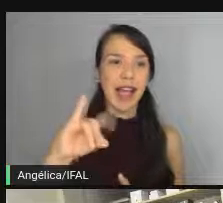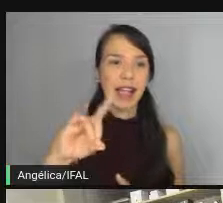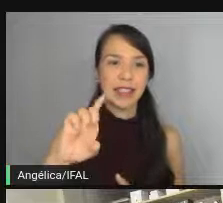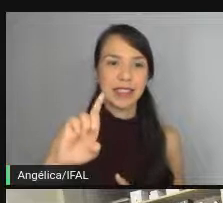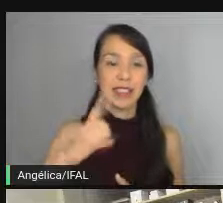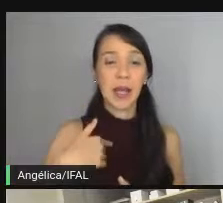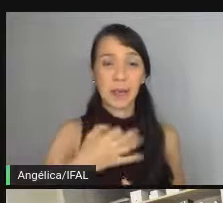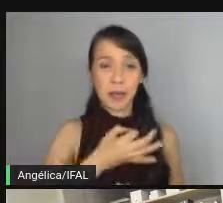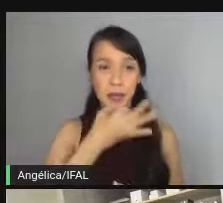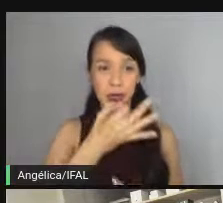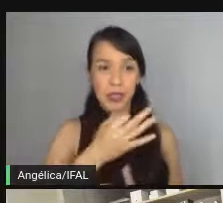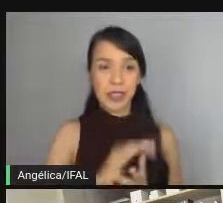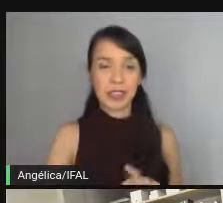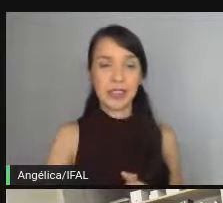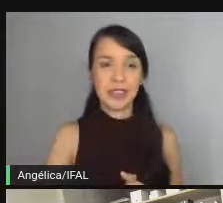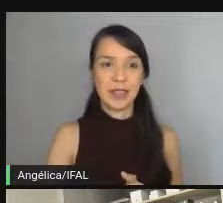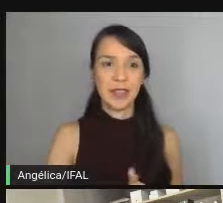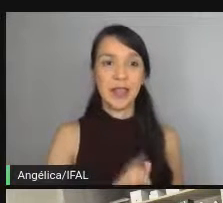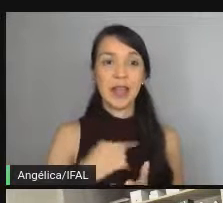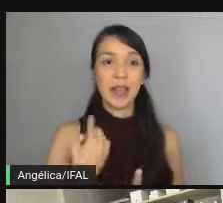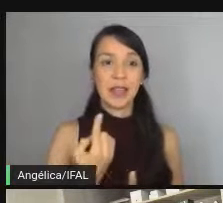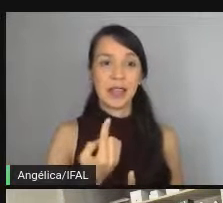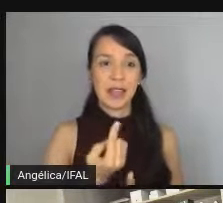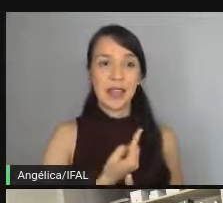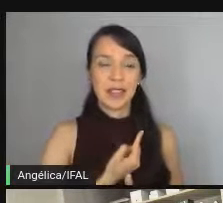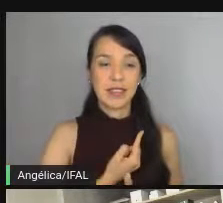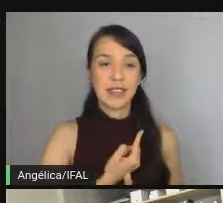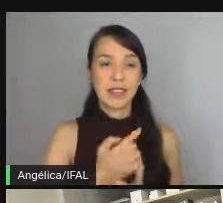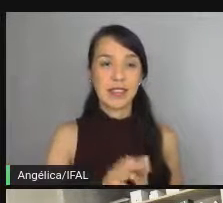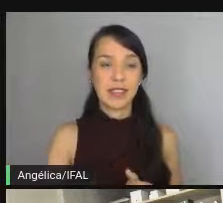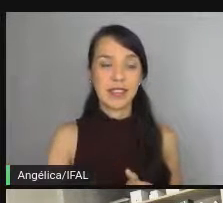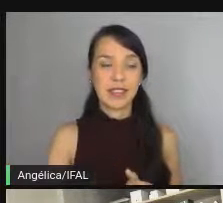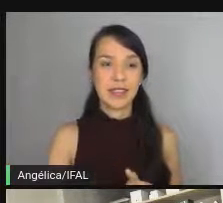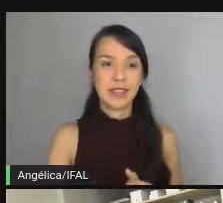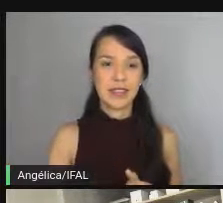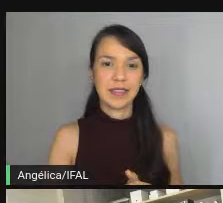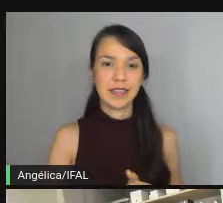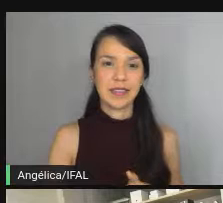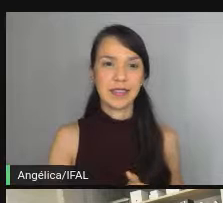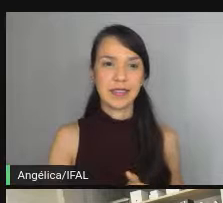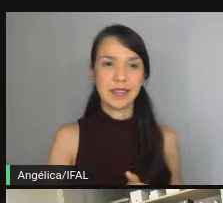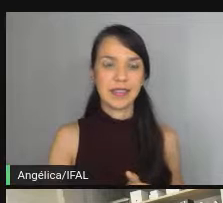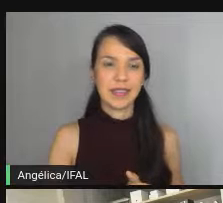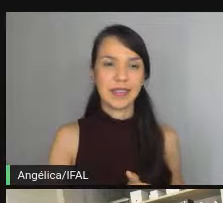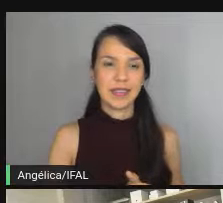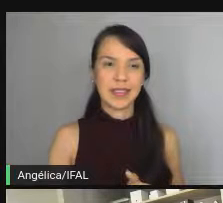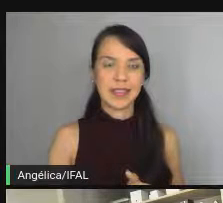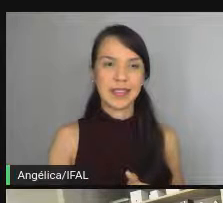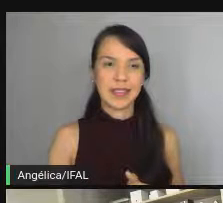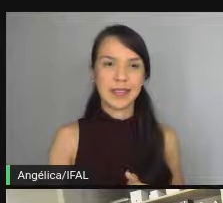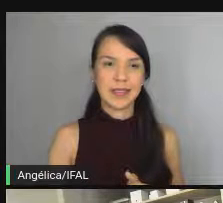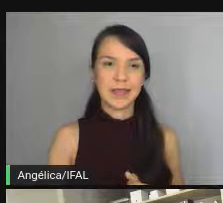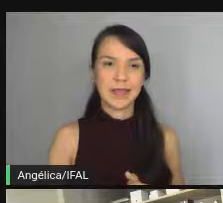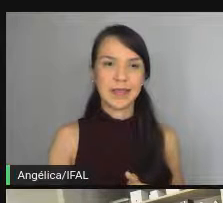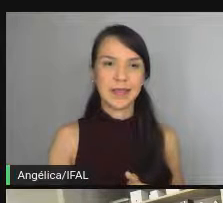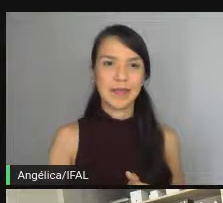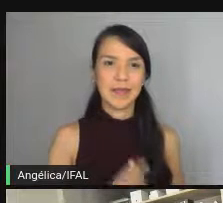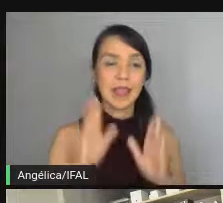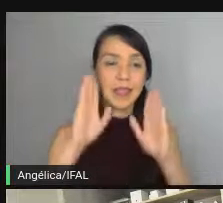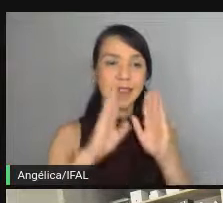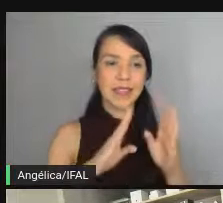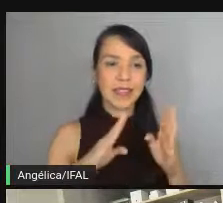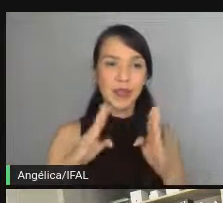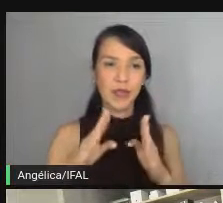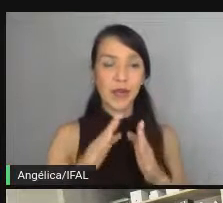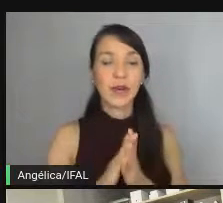minha sugestão é que a gente volte, a gente se volte, melhor dizendo, para